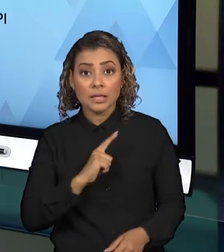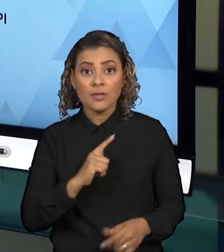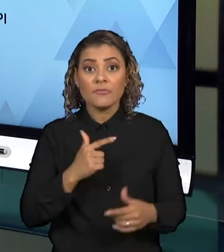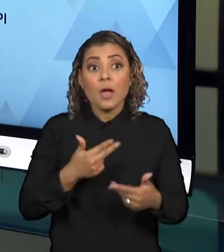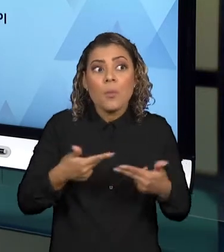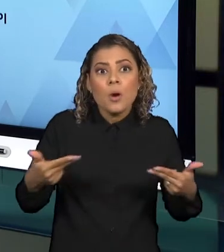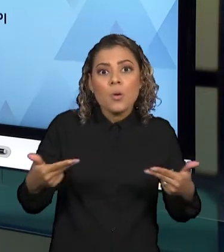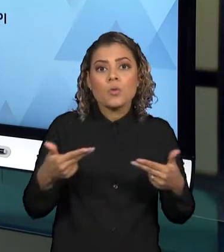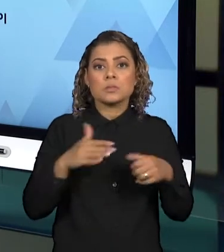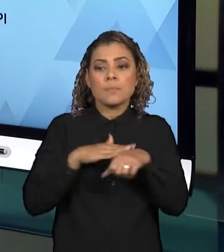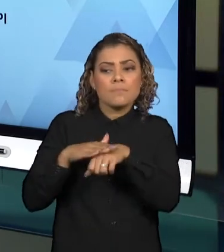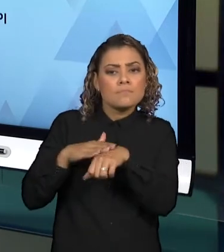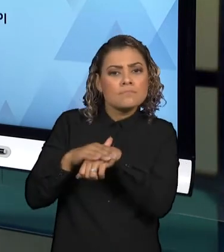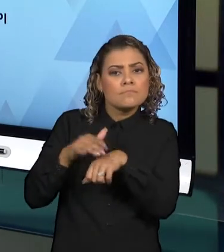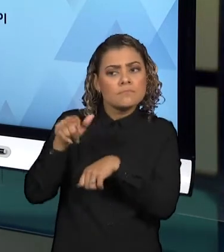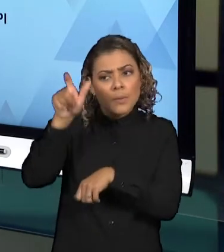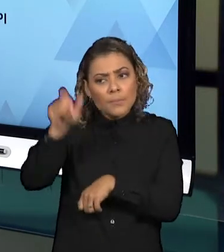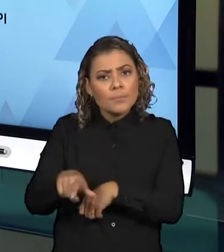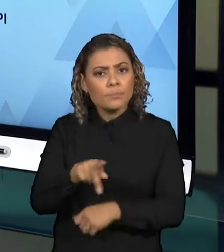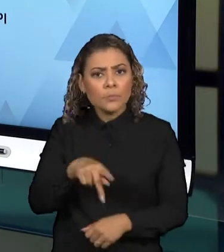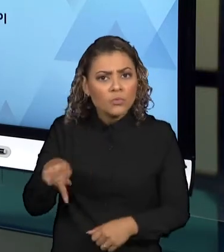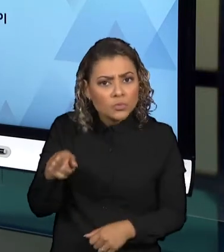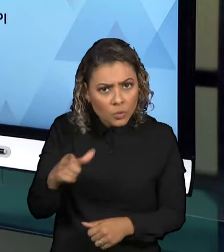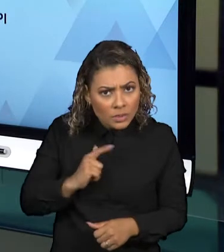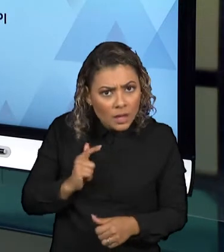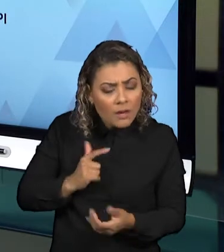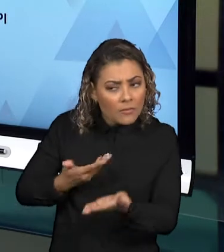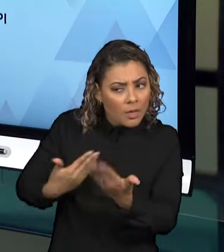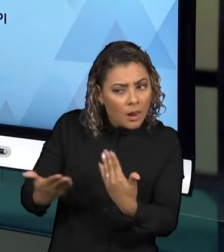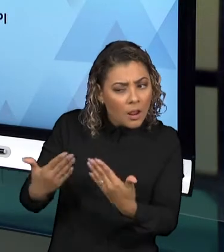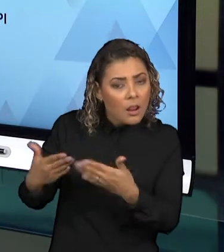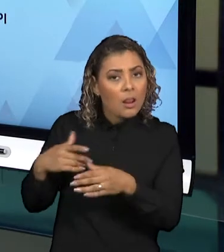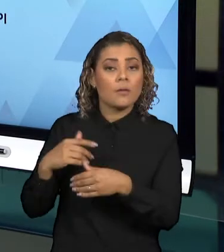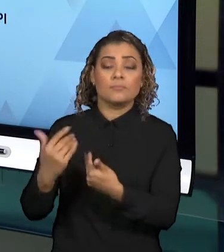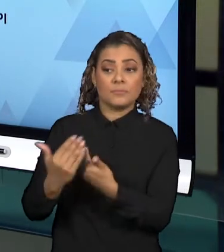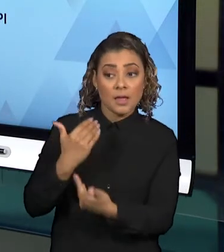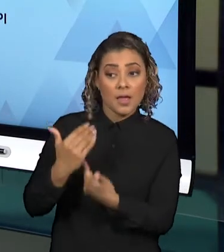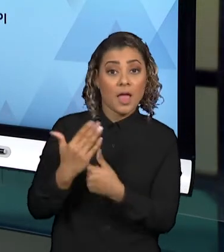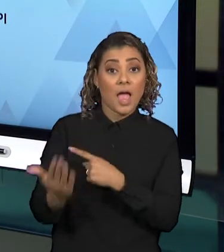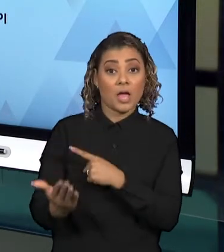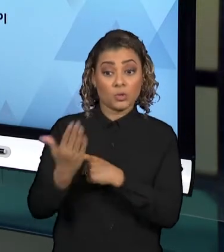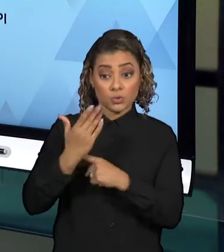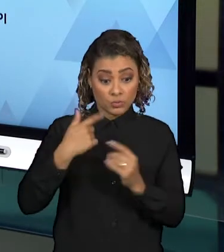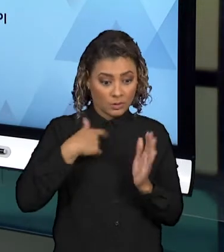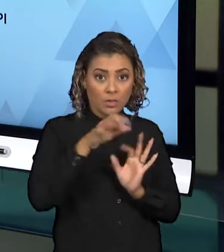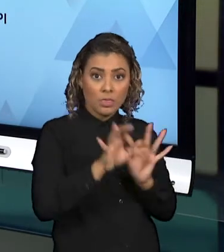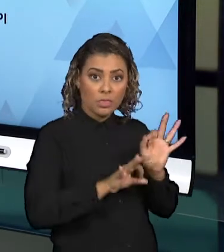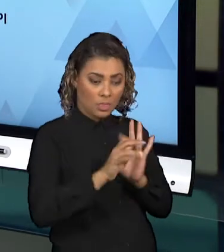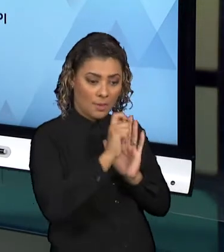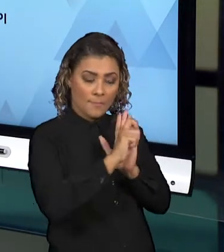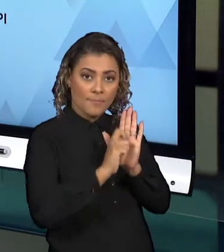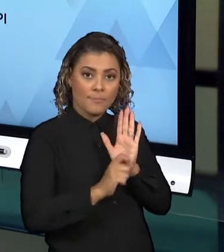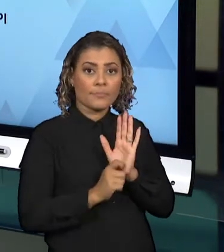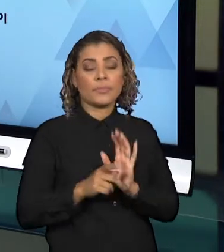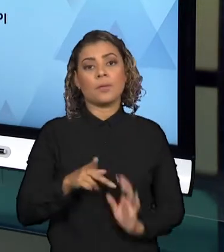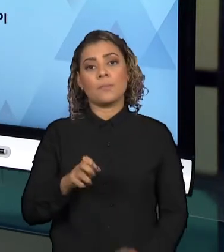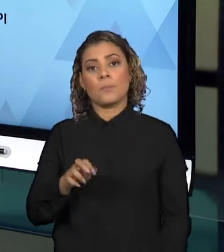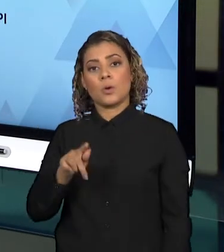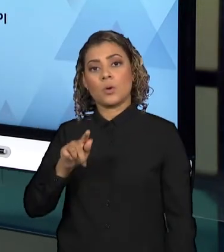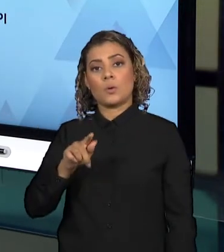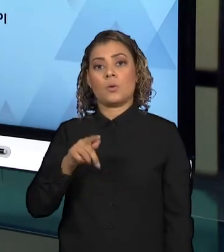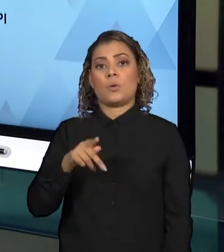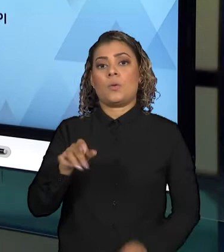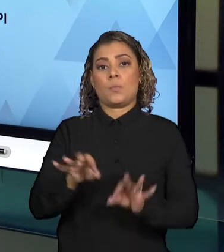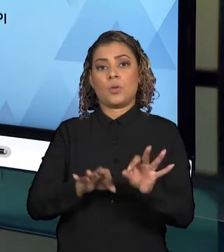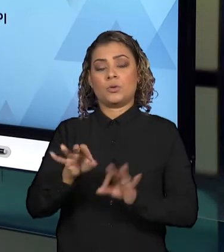conversa com o professor e essa conversa vai auxiliar na construção do projeto integrador, essa conversa também